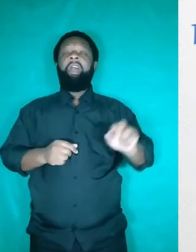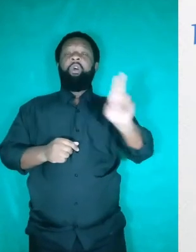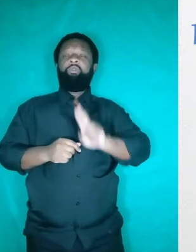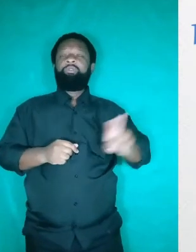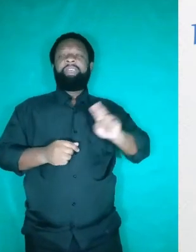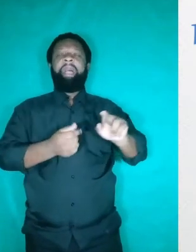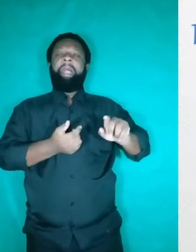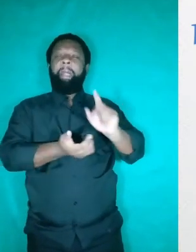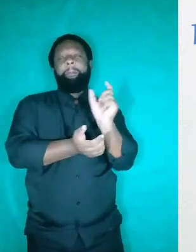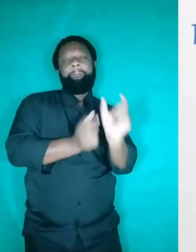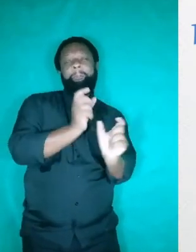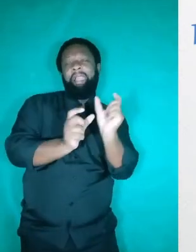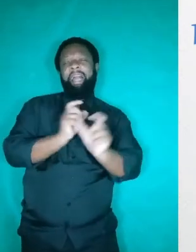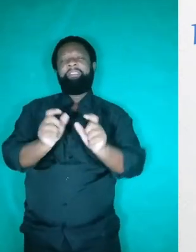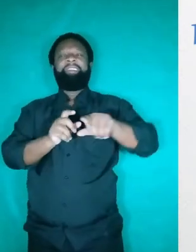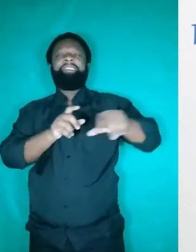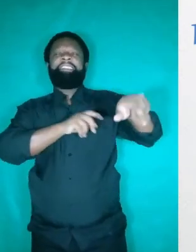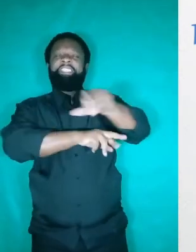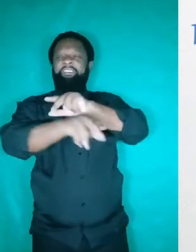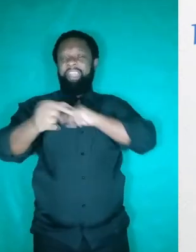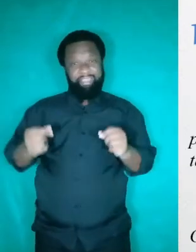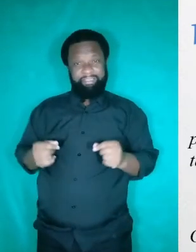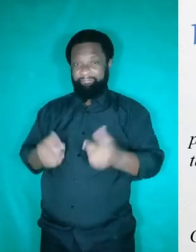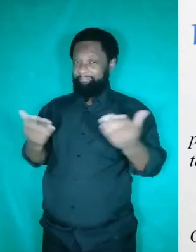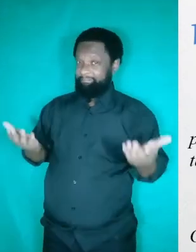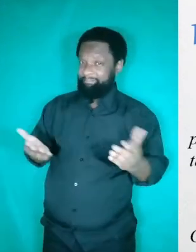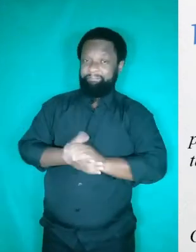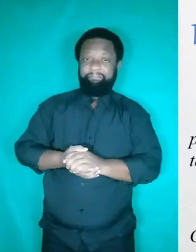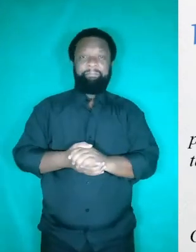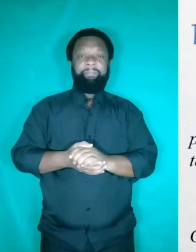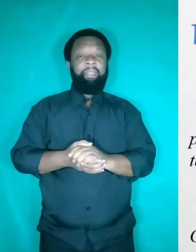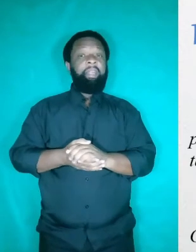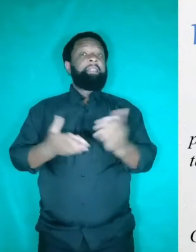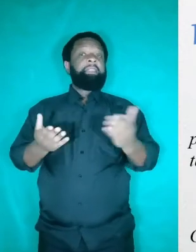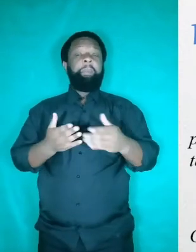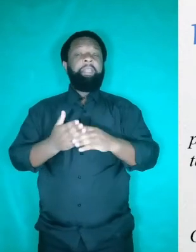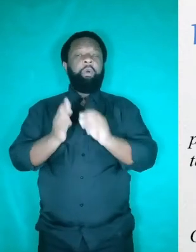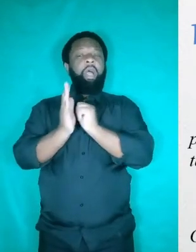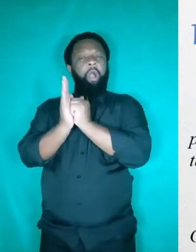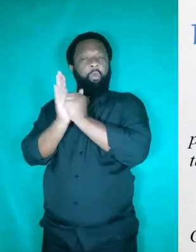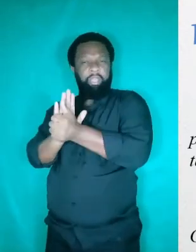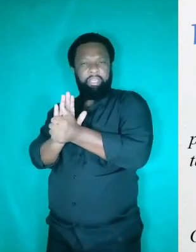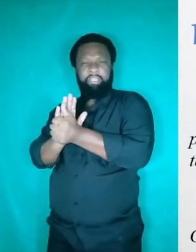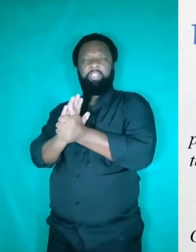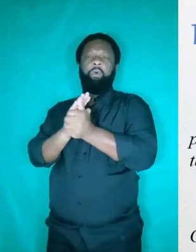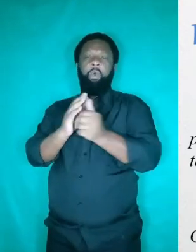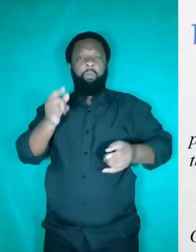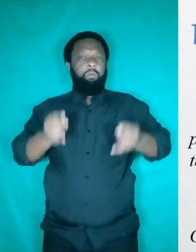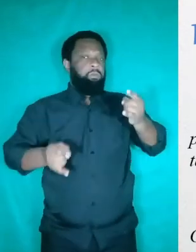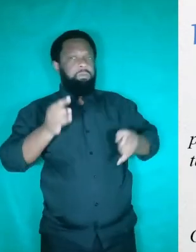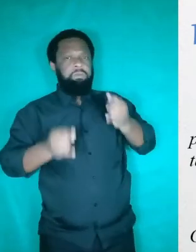palavras, as palavras lexicais. Beleza? Aqui temos, algoritmos e robôs vasculham informações